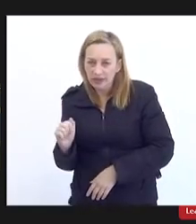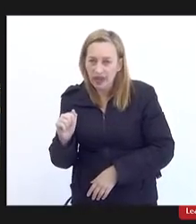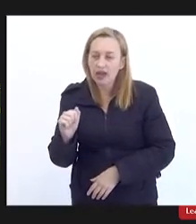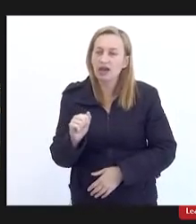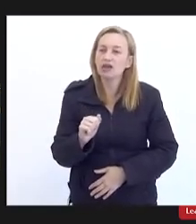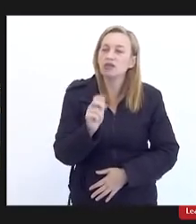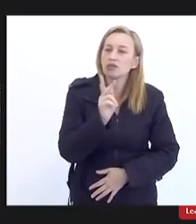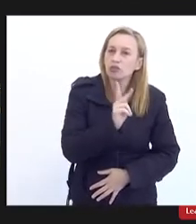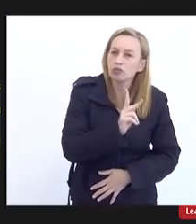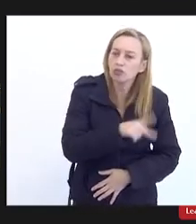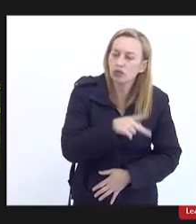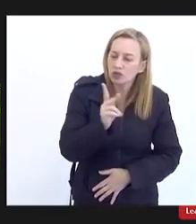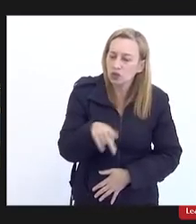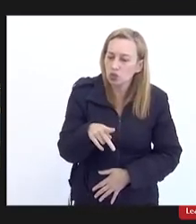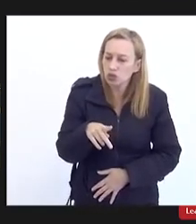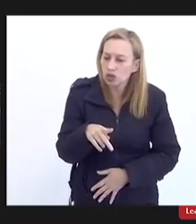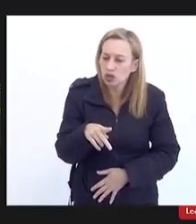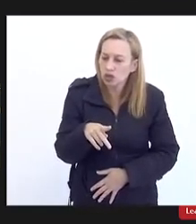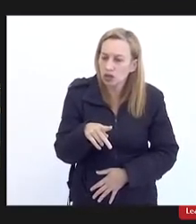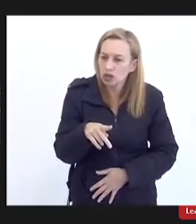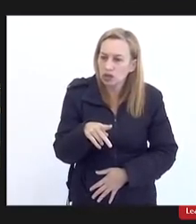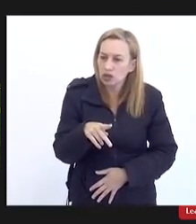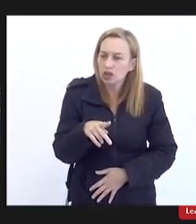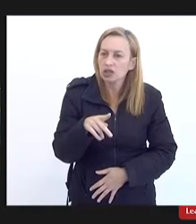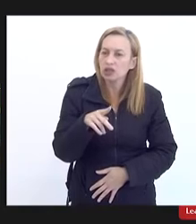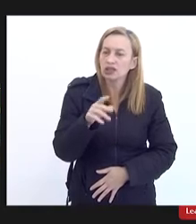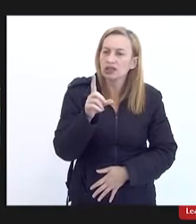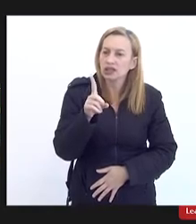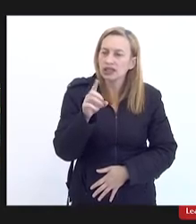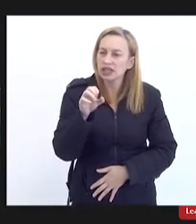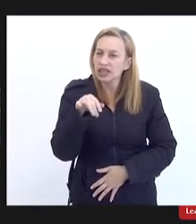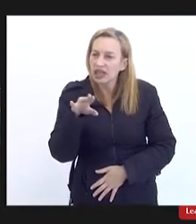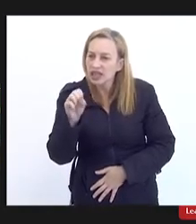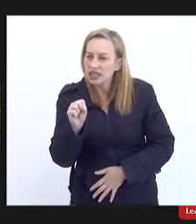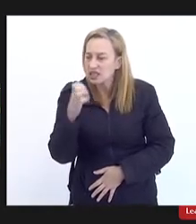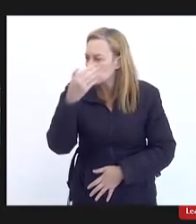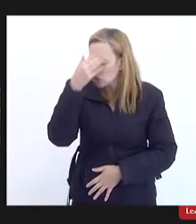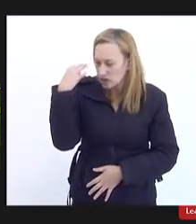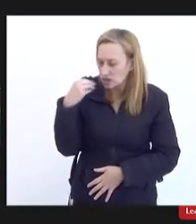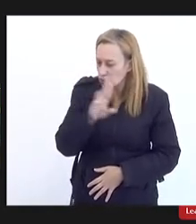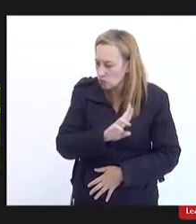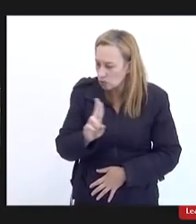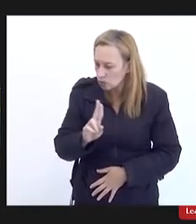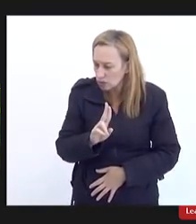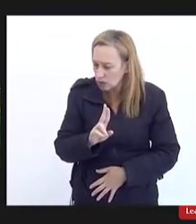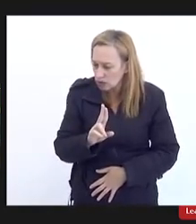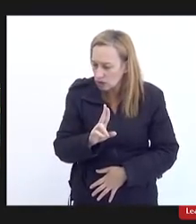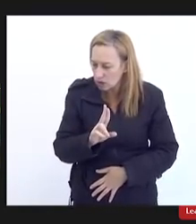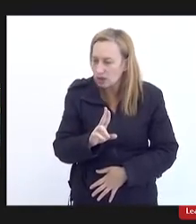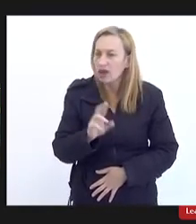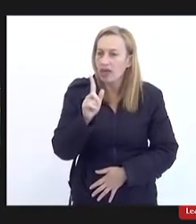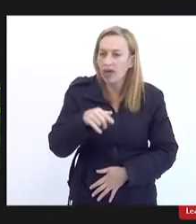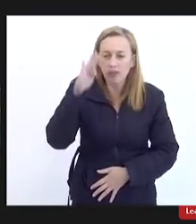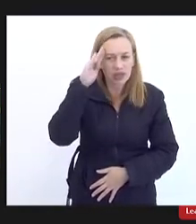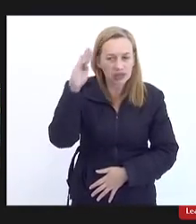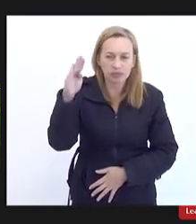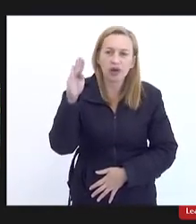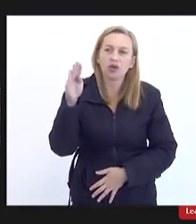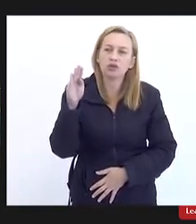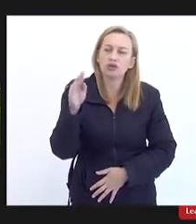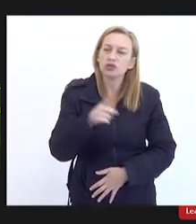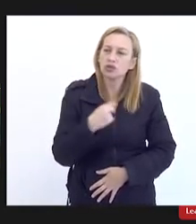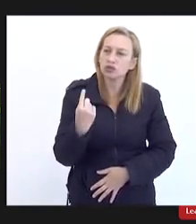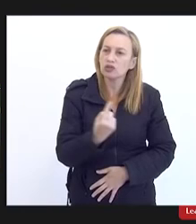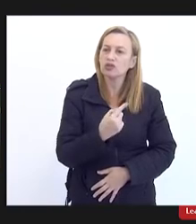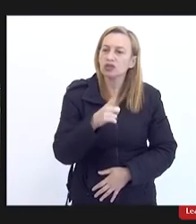professora Denise esqueci Cleonice é fundamental para que a